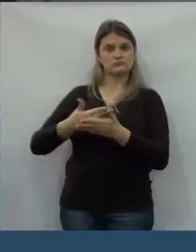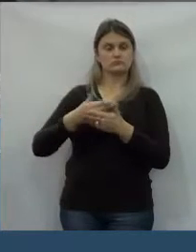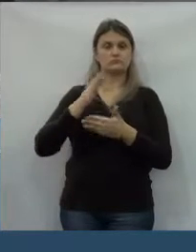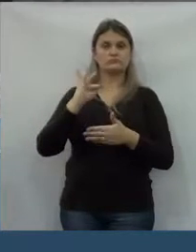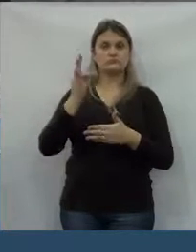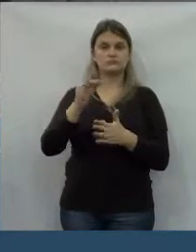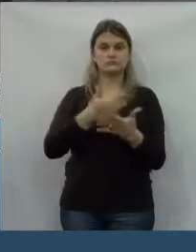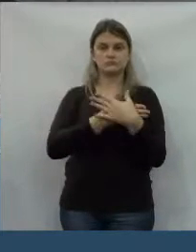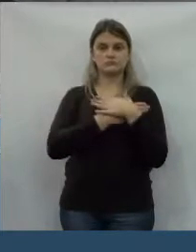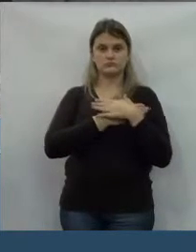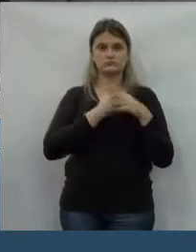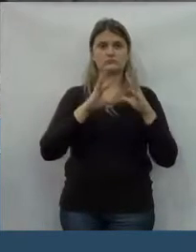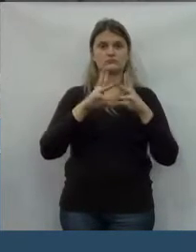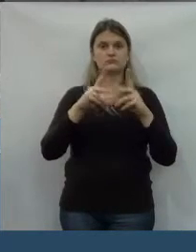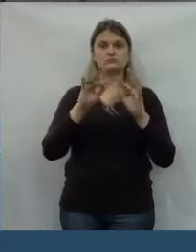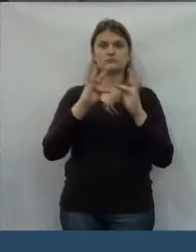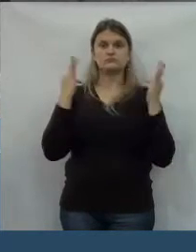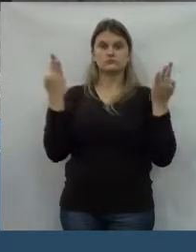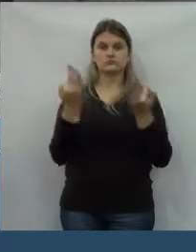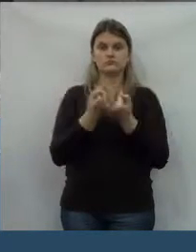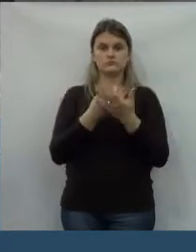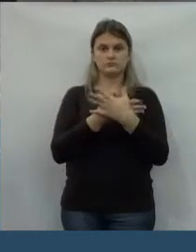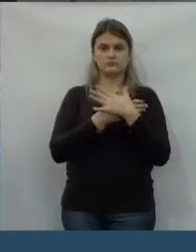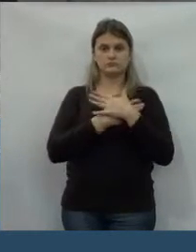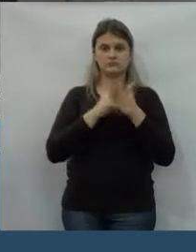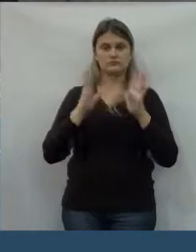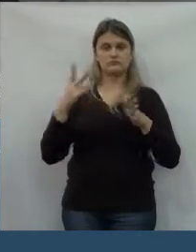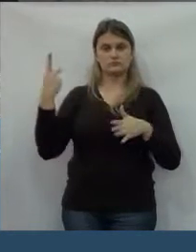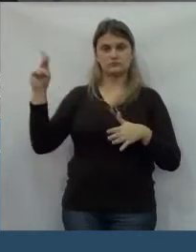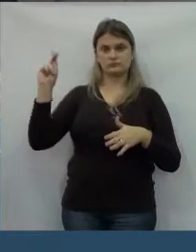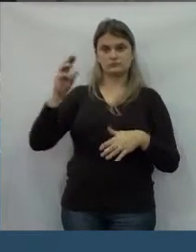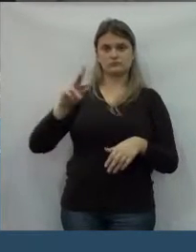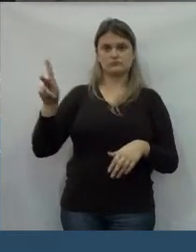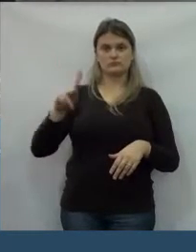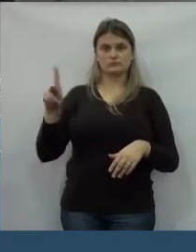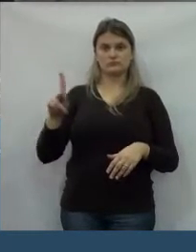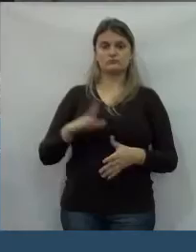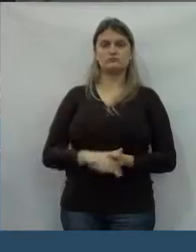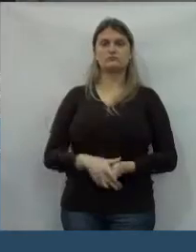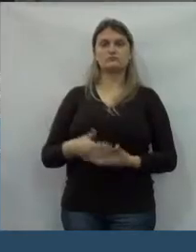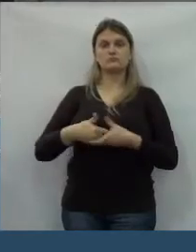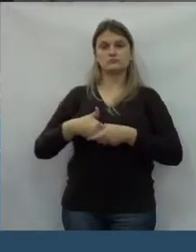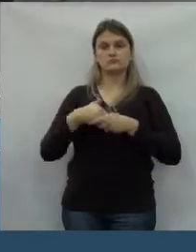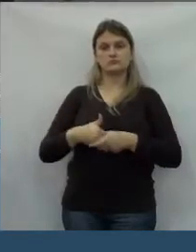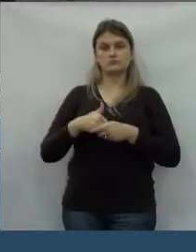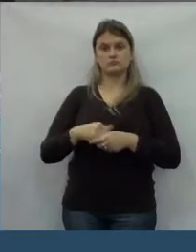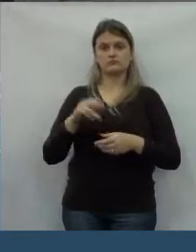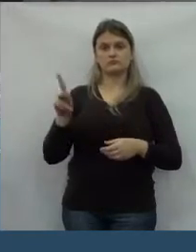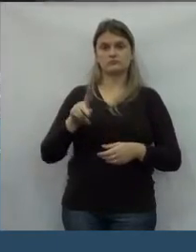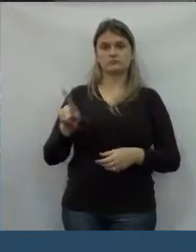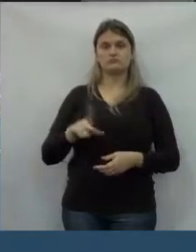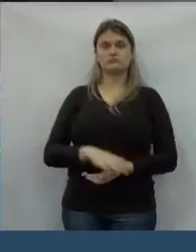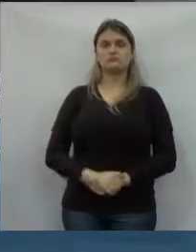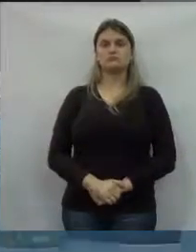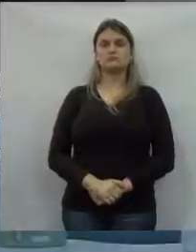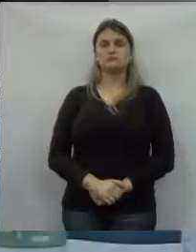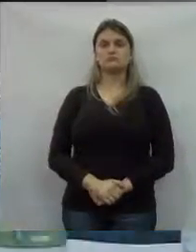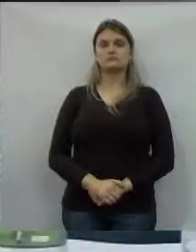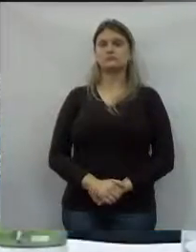Uniguaçu, para essa família Uniguaçu, com a qual o senhor é o mestre. Parabéns, professor. Obrigado.